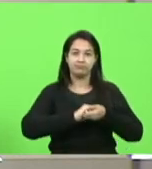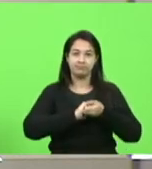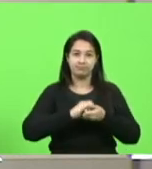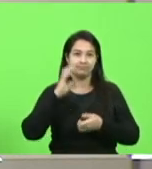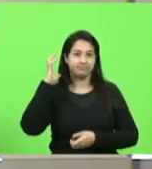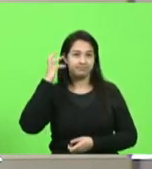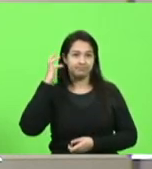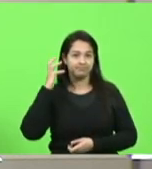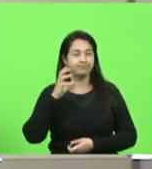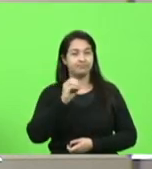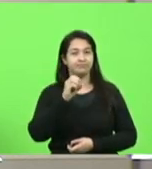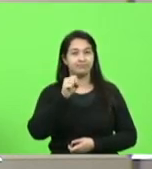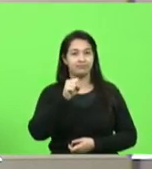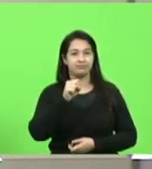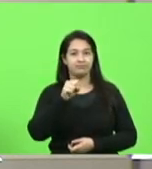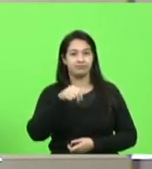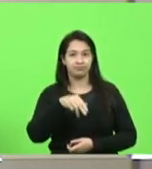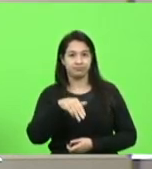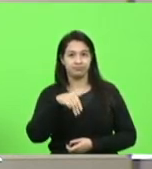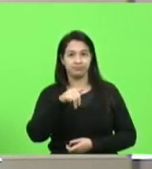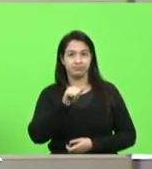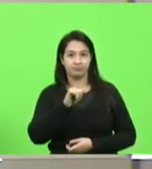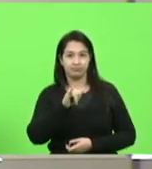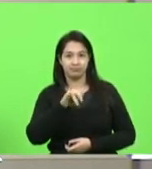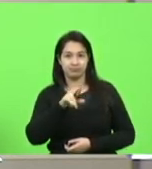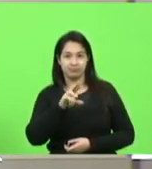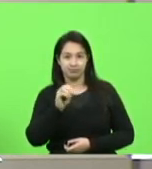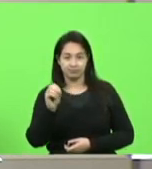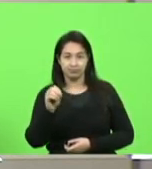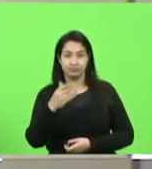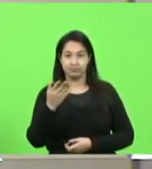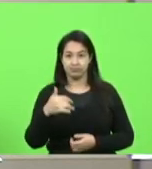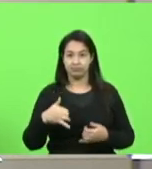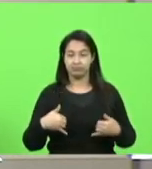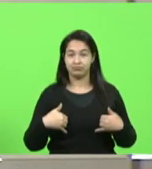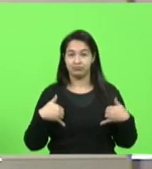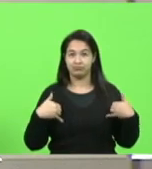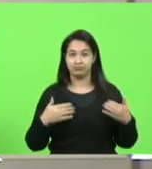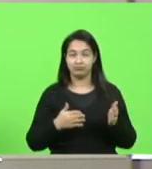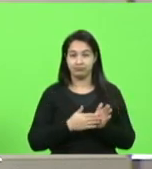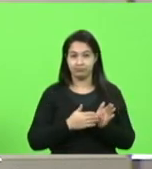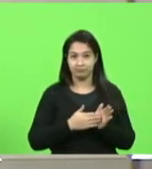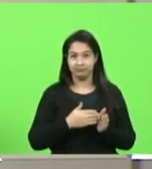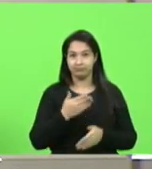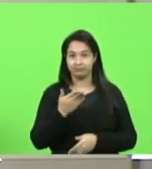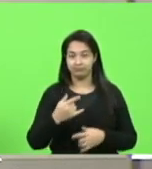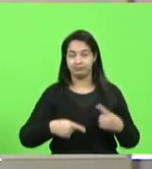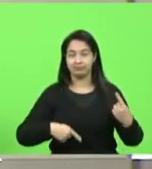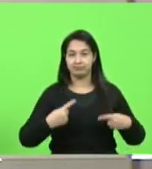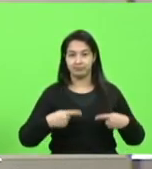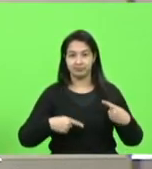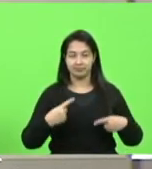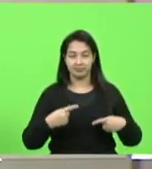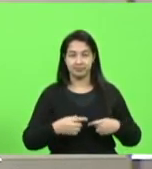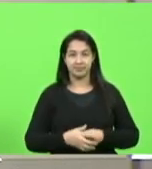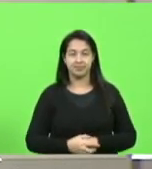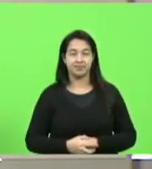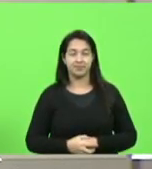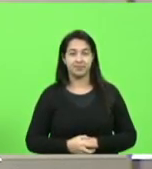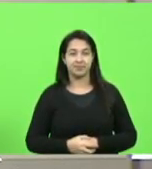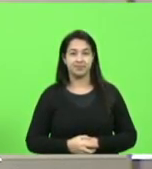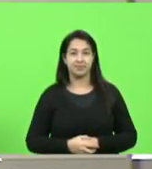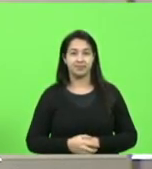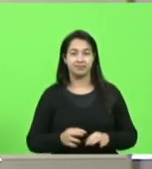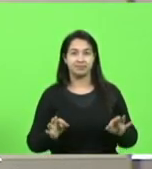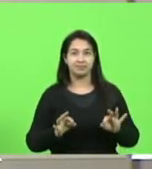Maior pela passagem do seu aniversário de 34 anos. Em discussão? Não tendo quem queira discutir em